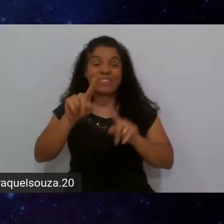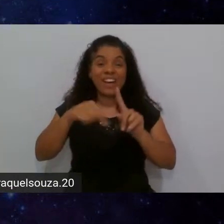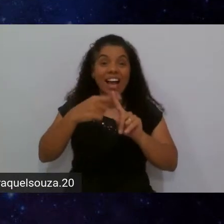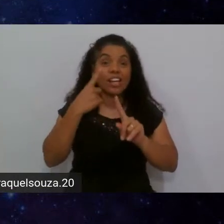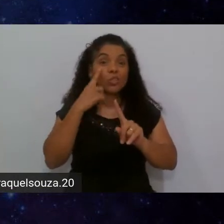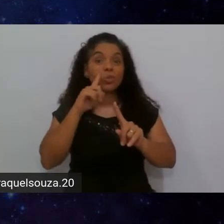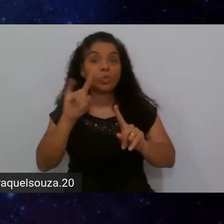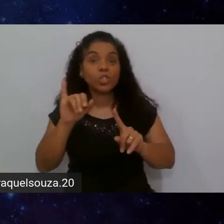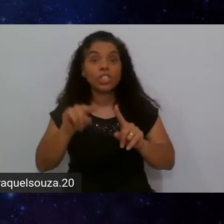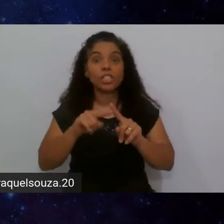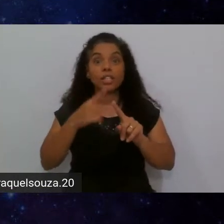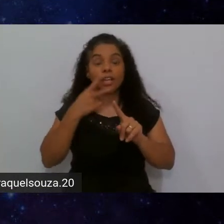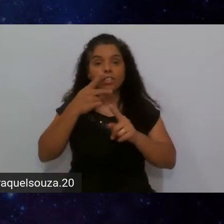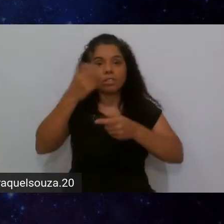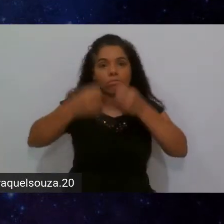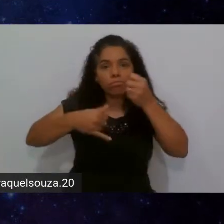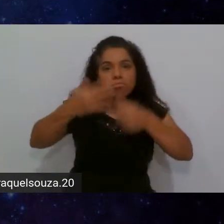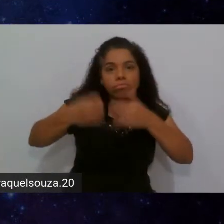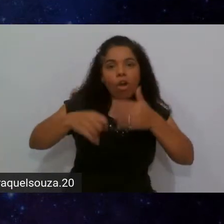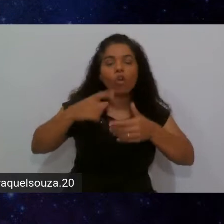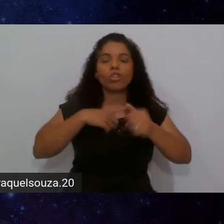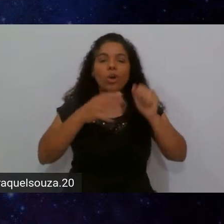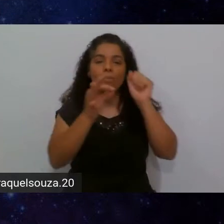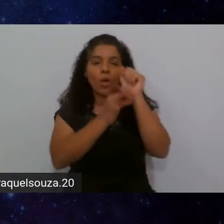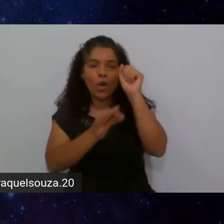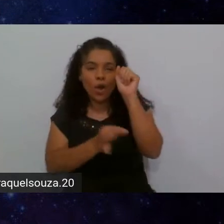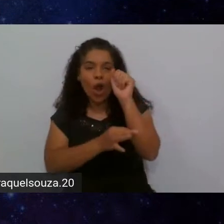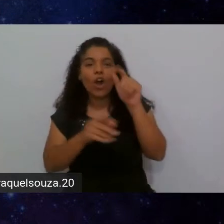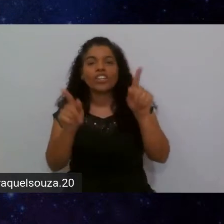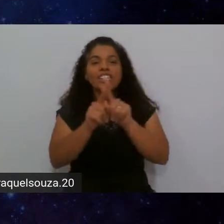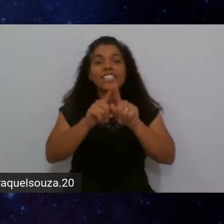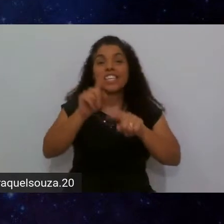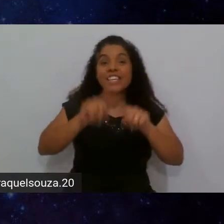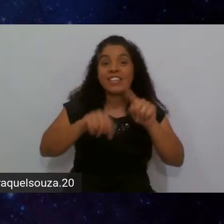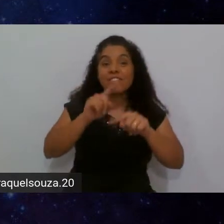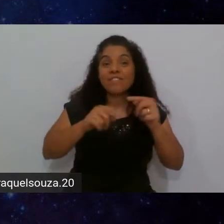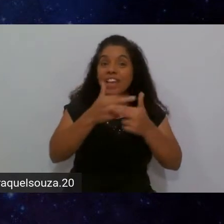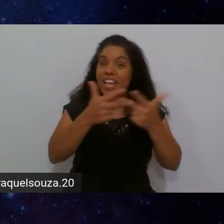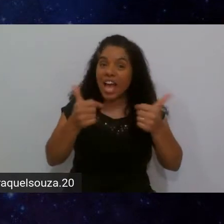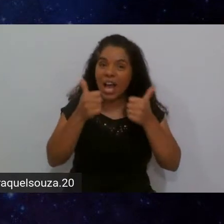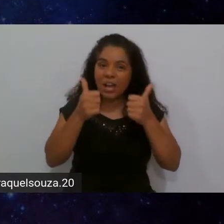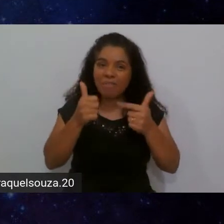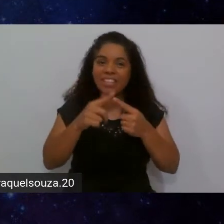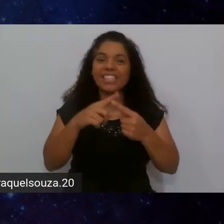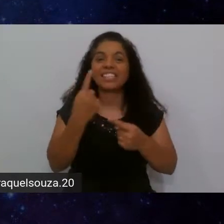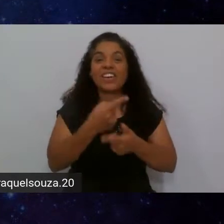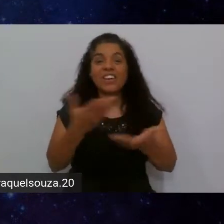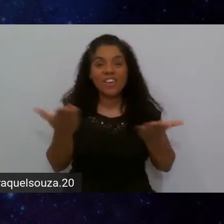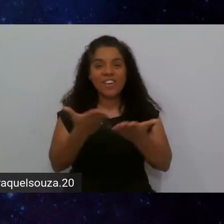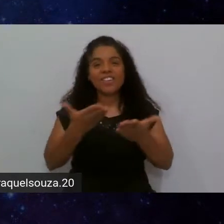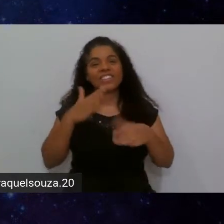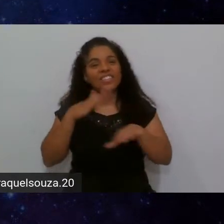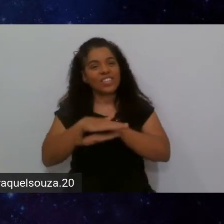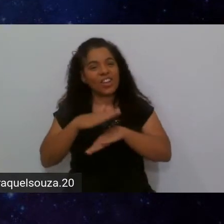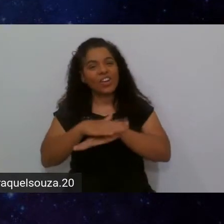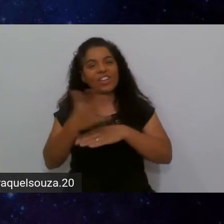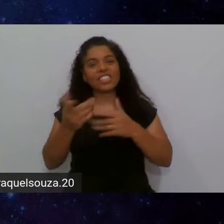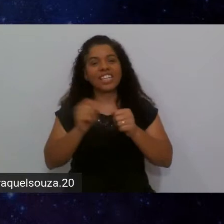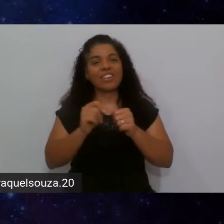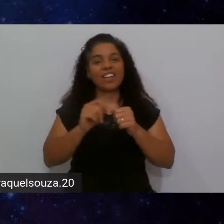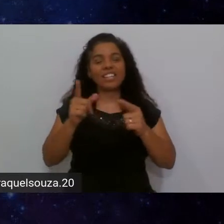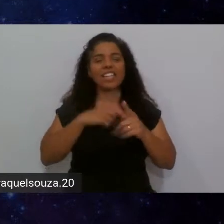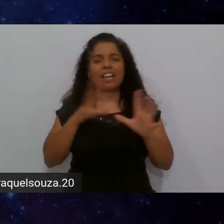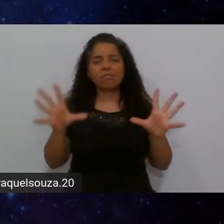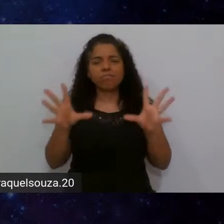falou aí sobre código e sobre ferramentas né nossa noite hoje fazendo aqui um breve